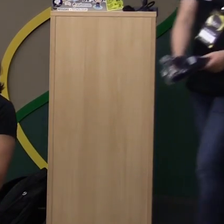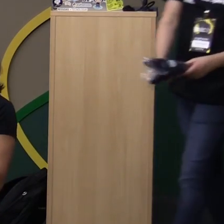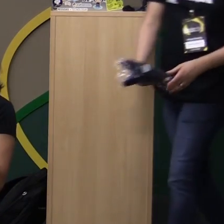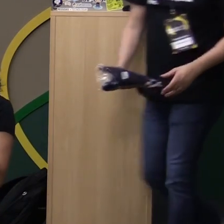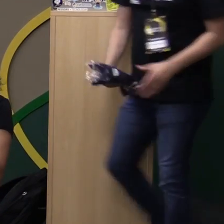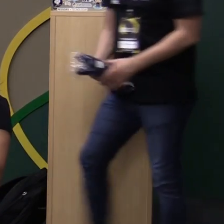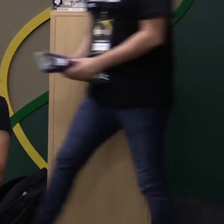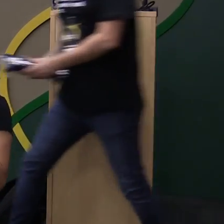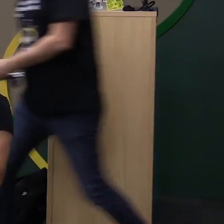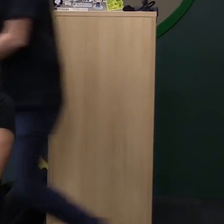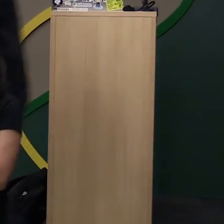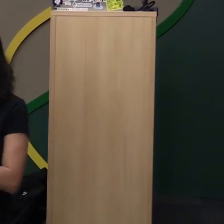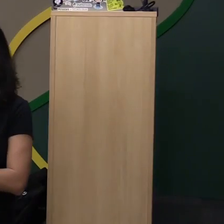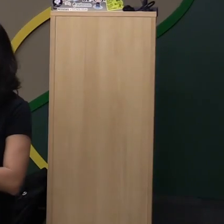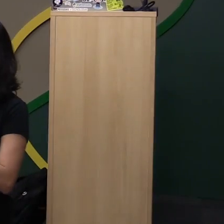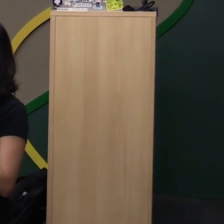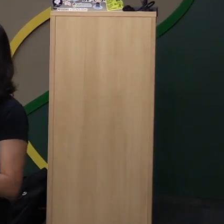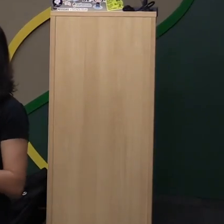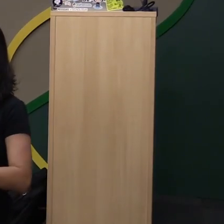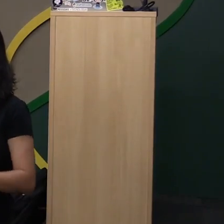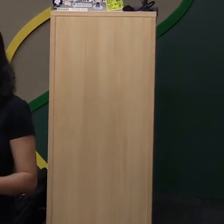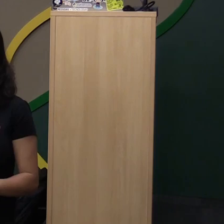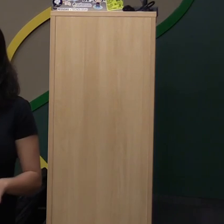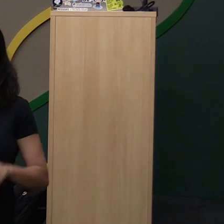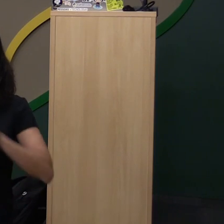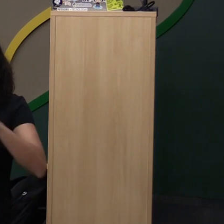Também chega. Eu não gosto não, mas tem que trabalhar.